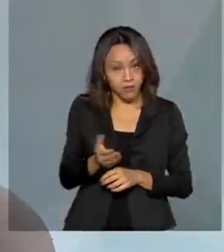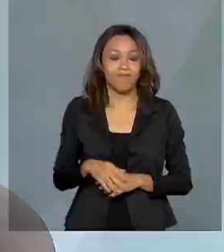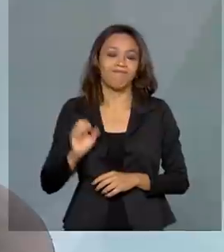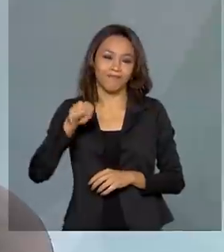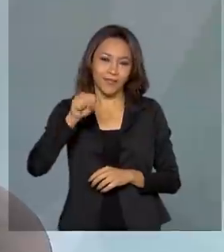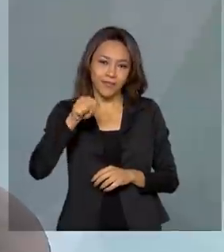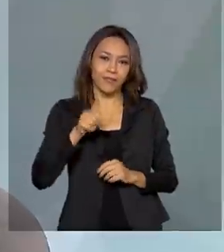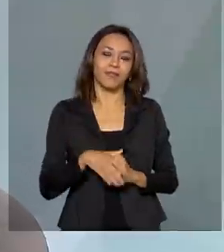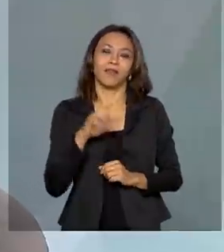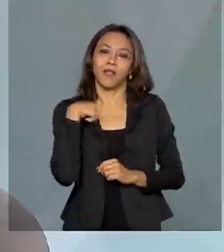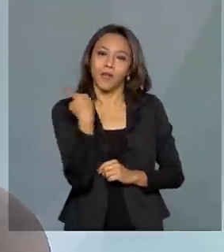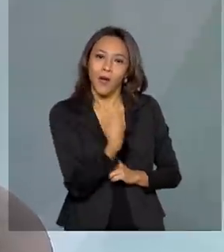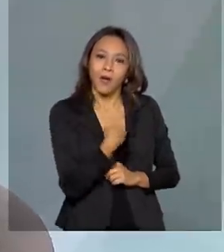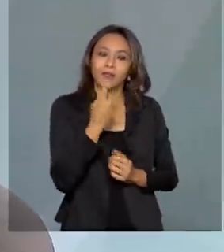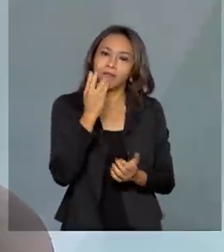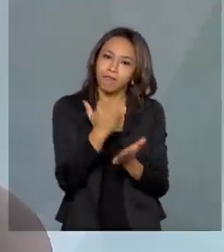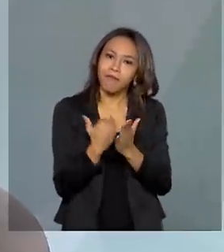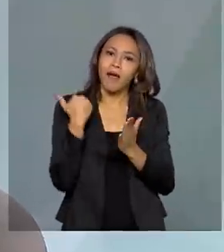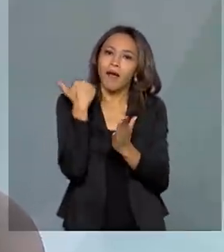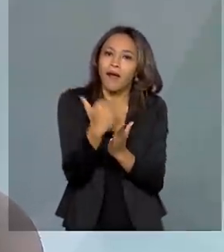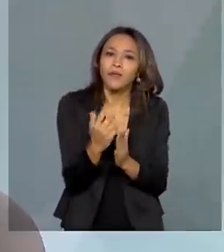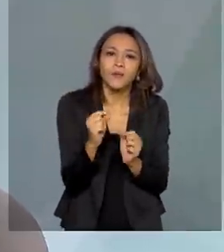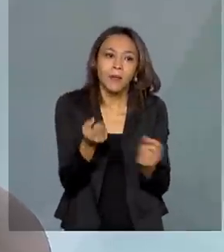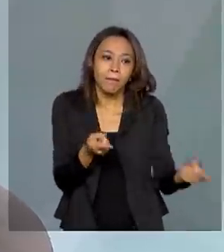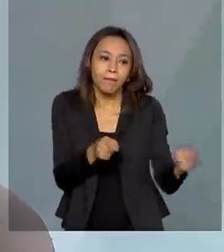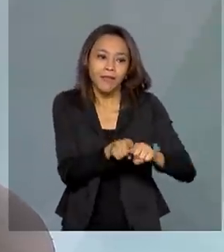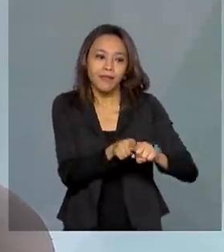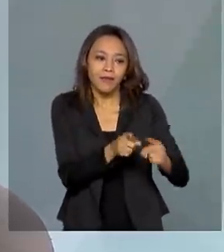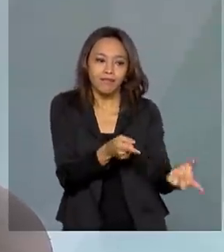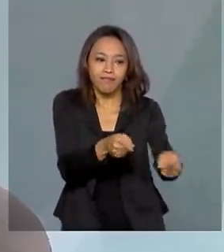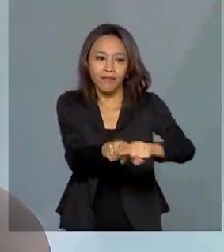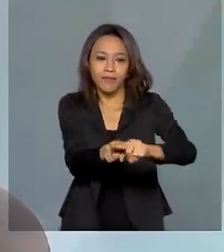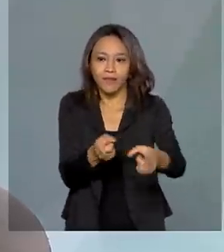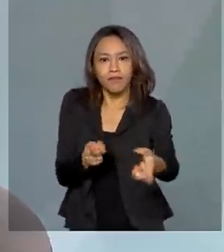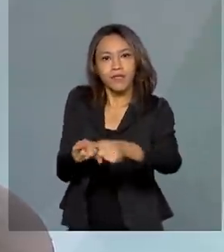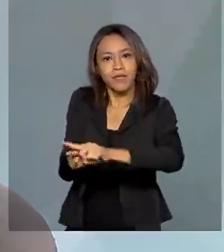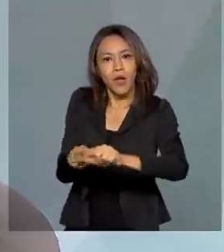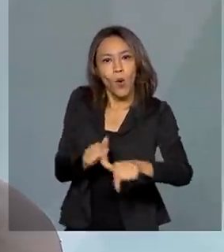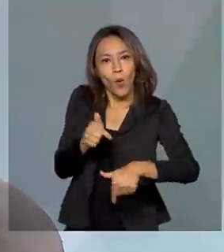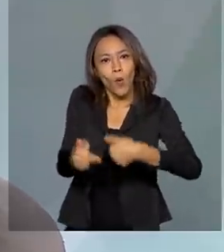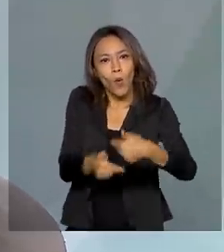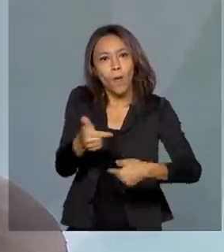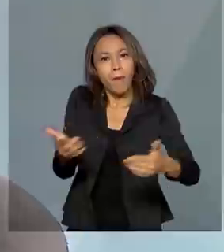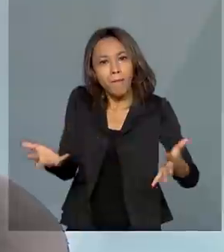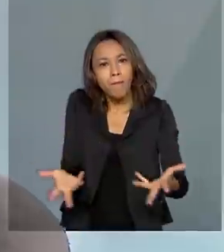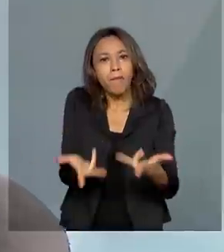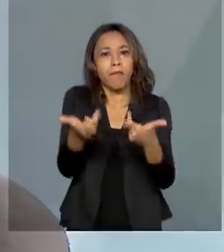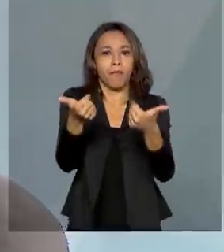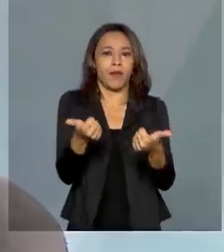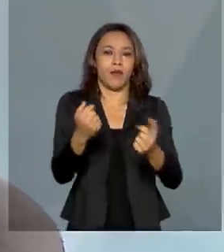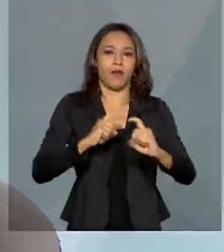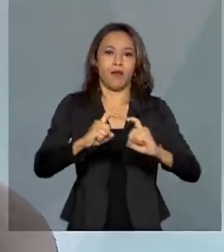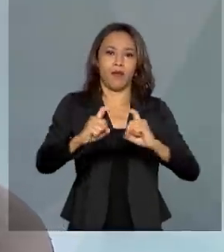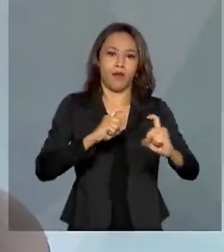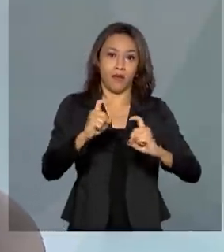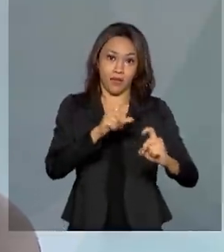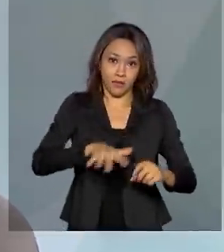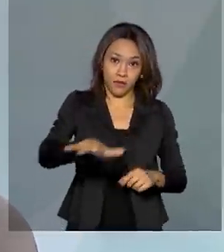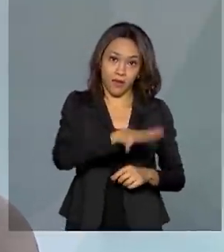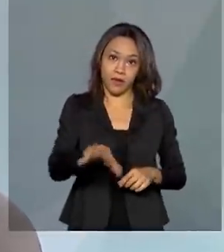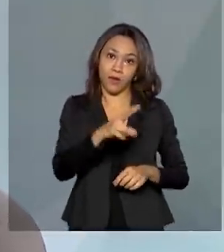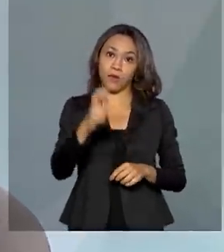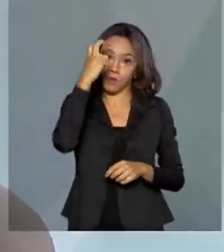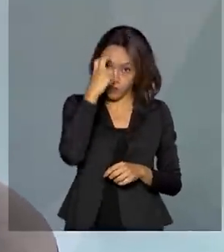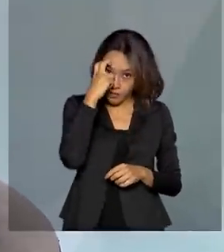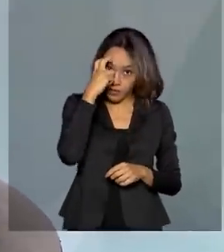e se aproximando cada vez mais dessas parcerias para poder aprimorar o processo de gestão do patrimônio cultural. Então, o